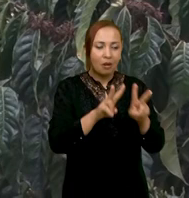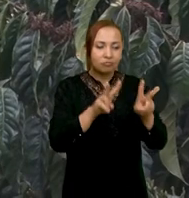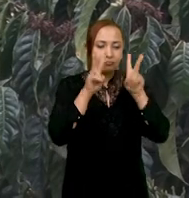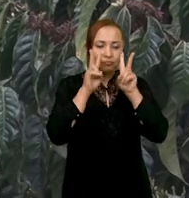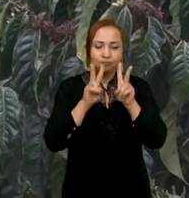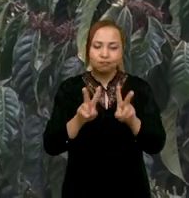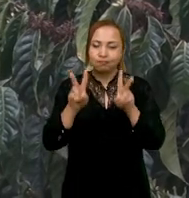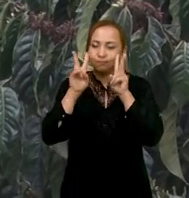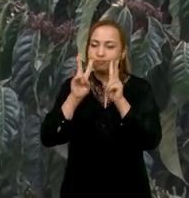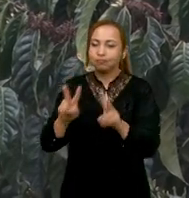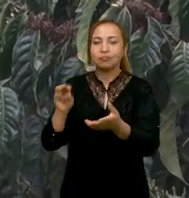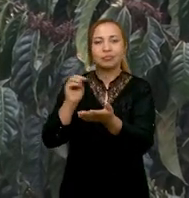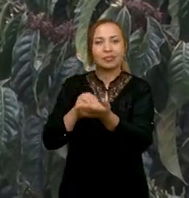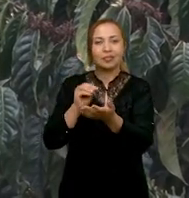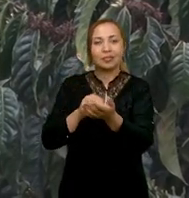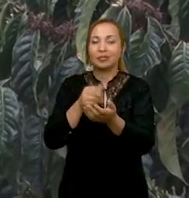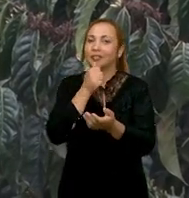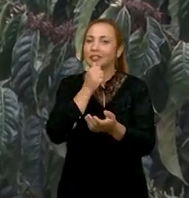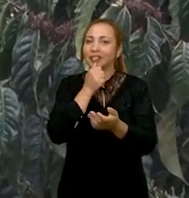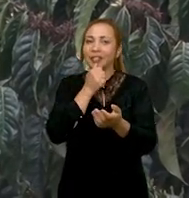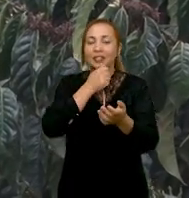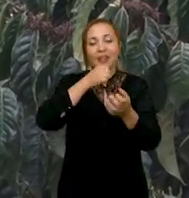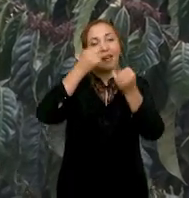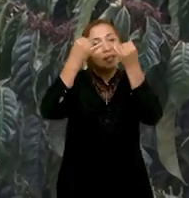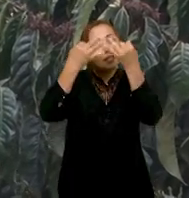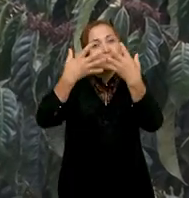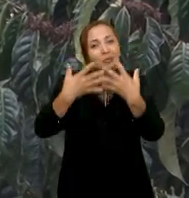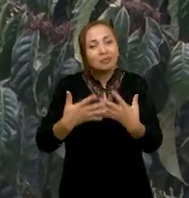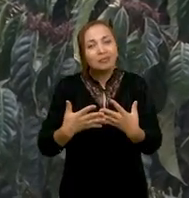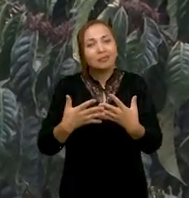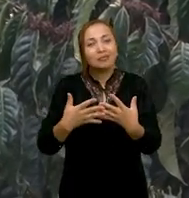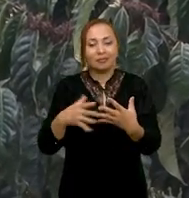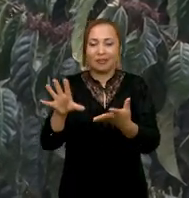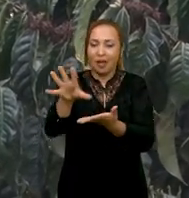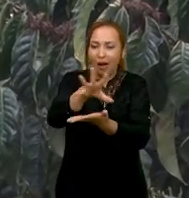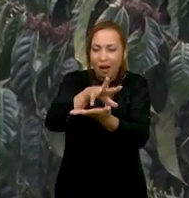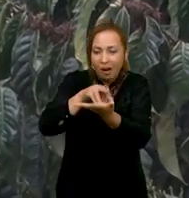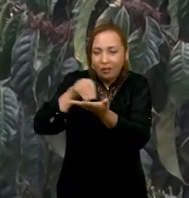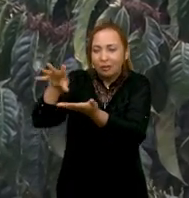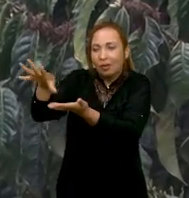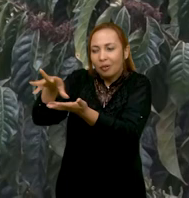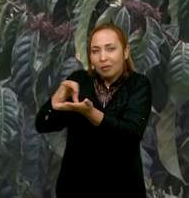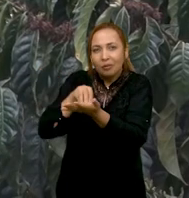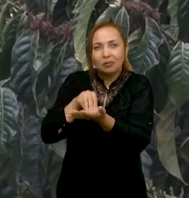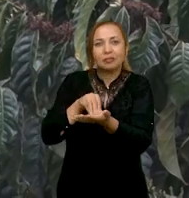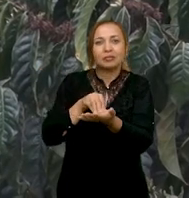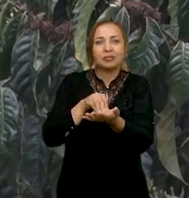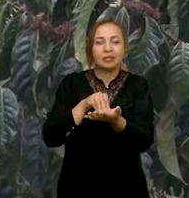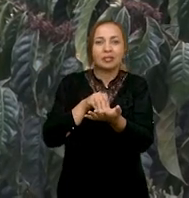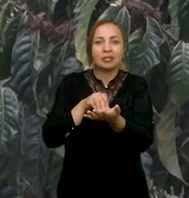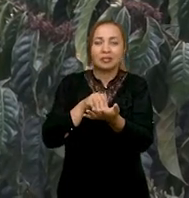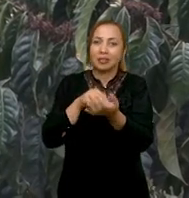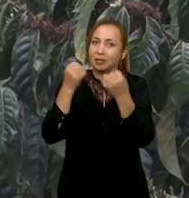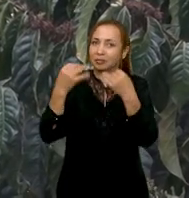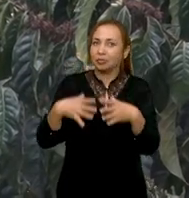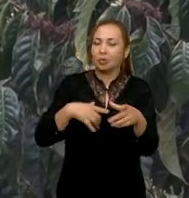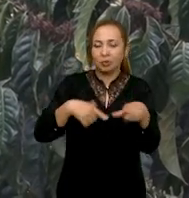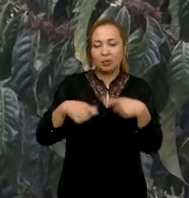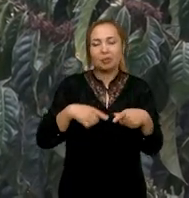observando. Está faltando ainda quantificar a colheita, isso aí vai ser um trabalho a cargo da